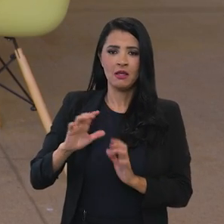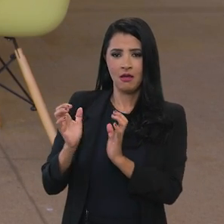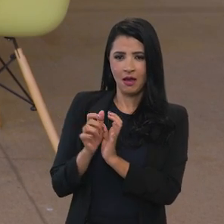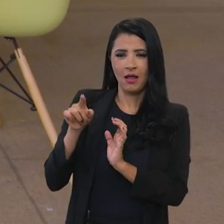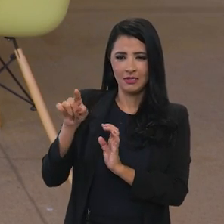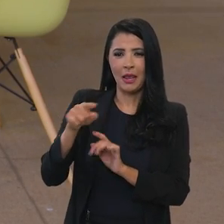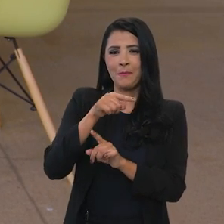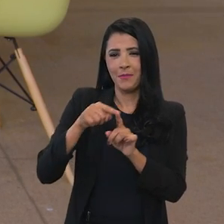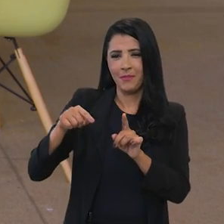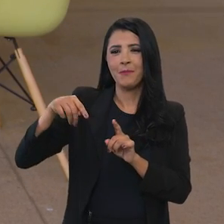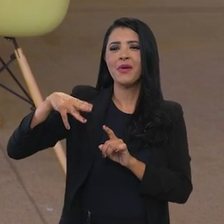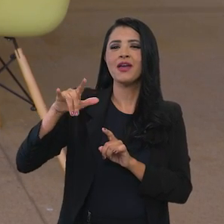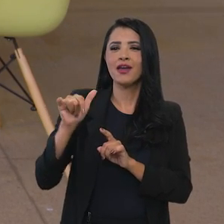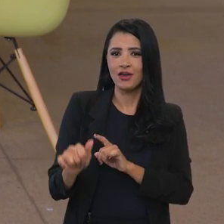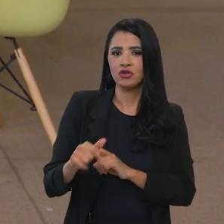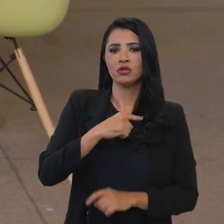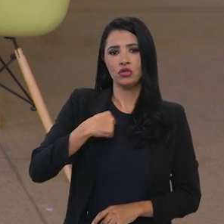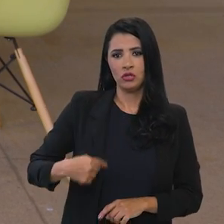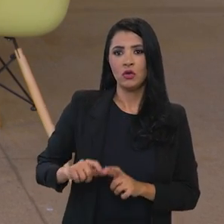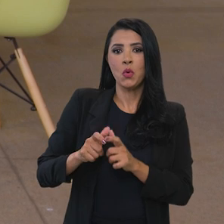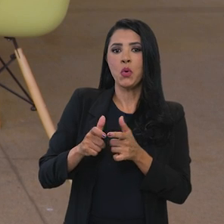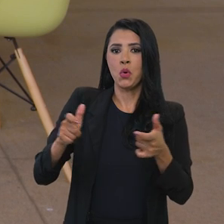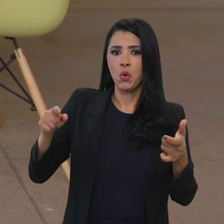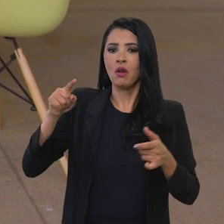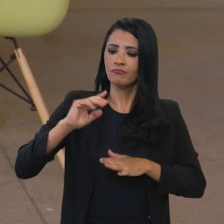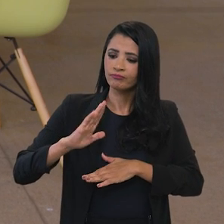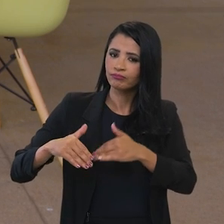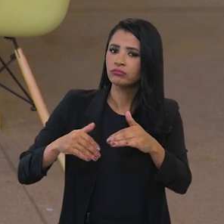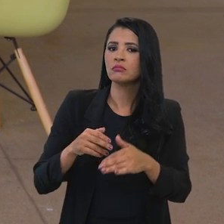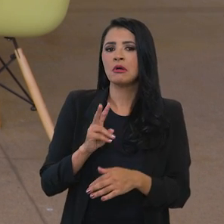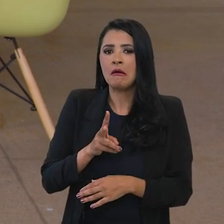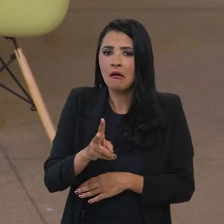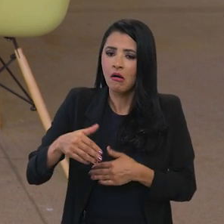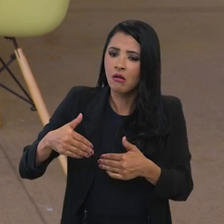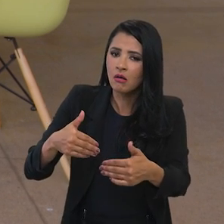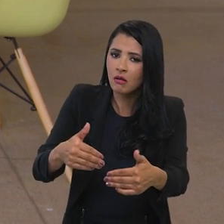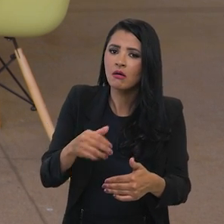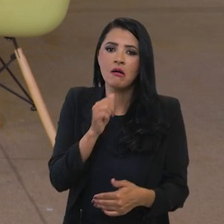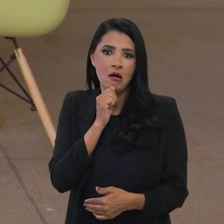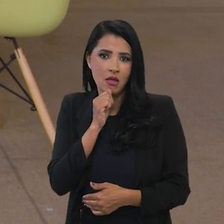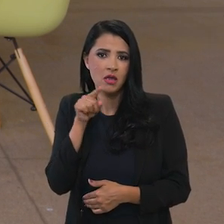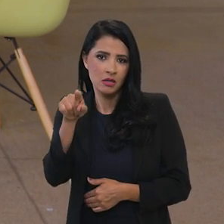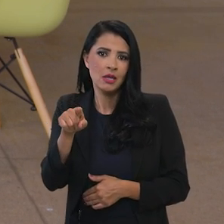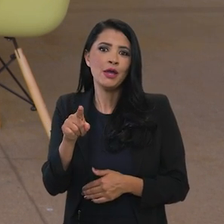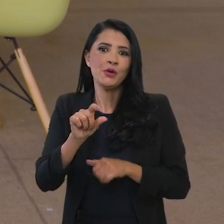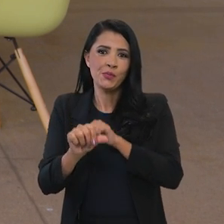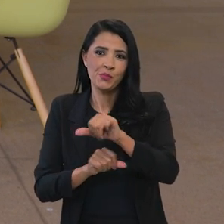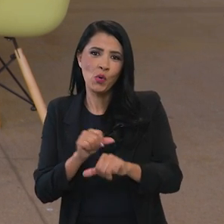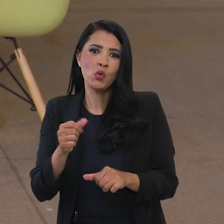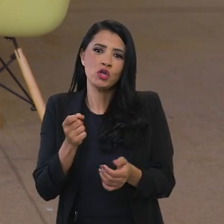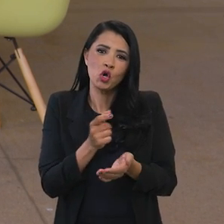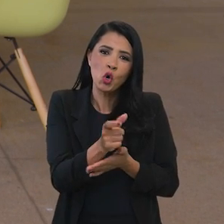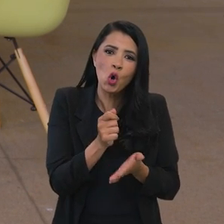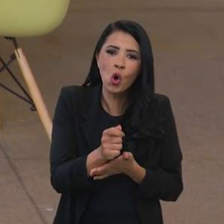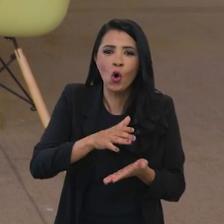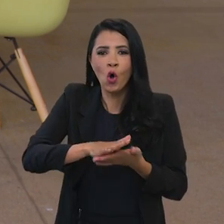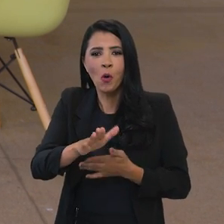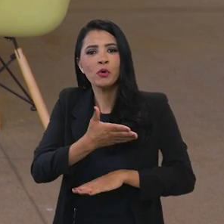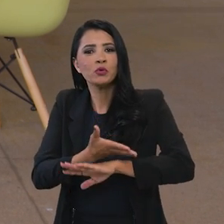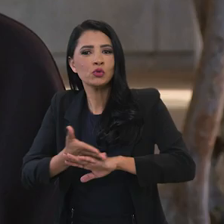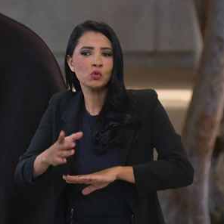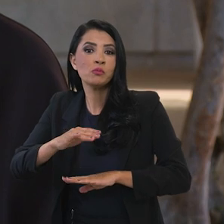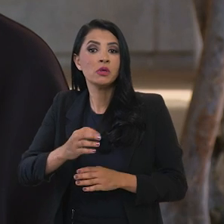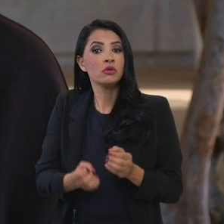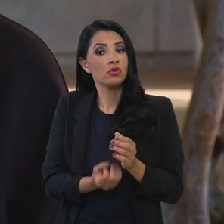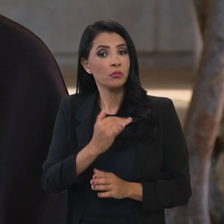de urbanização da China ainda se desenvolve e isso muda hábitos de consumo isso gera oportunidades para empresas brasileiras.